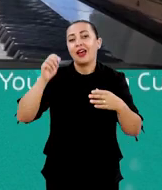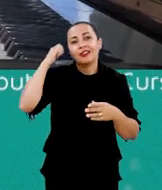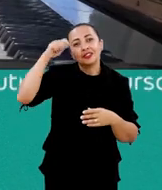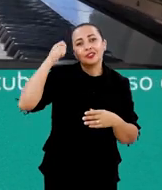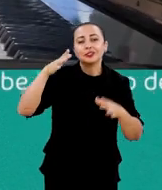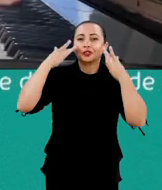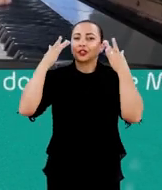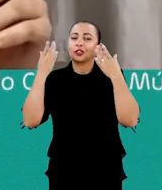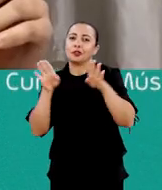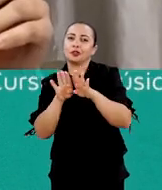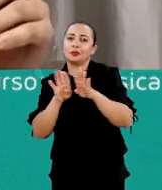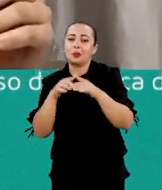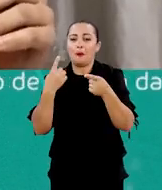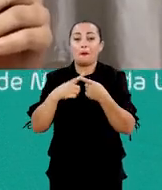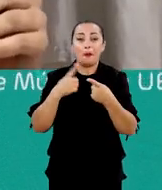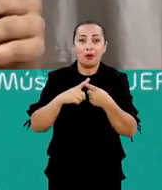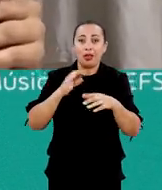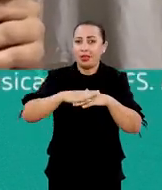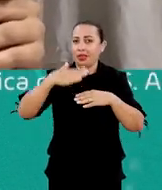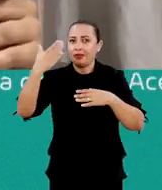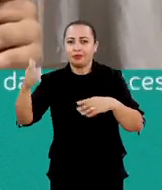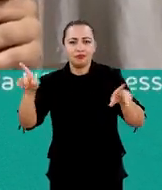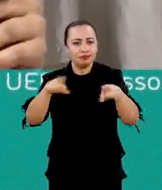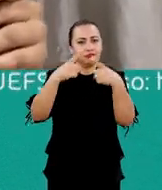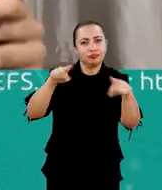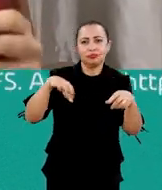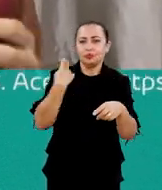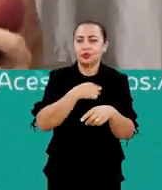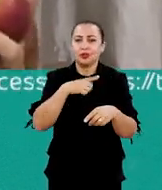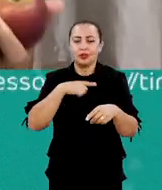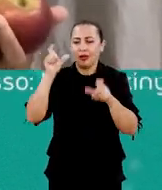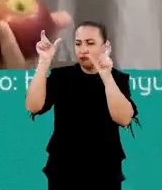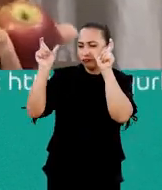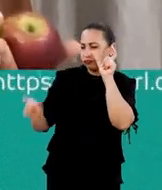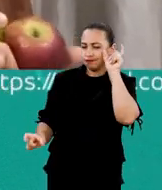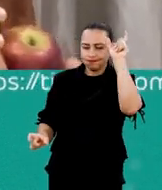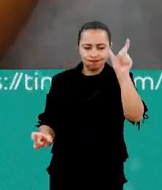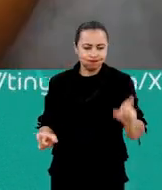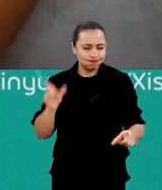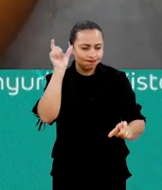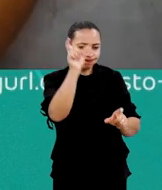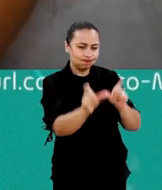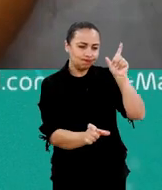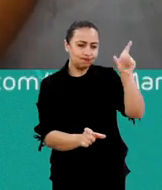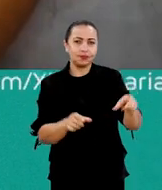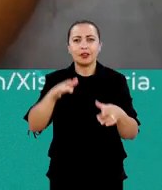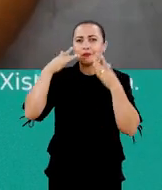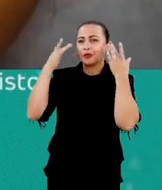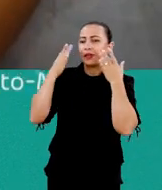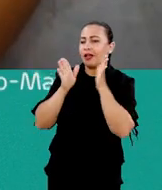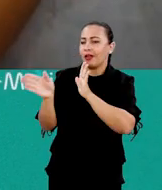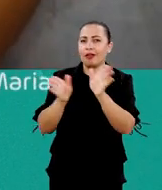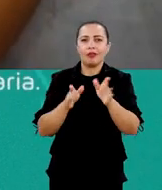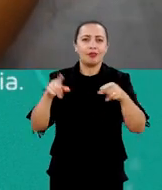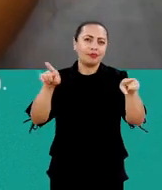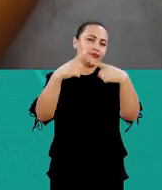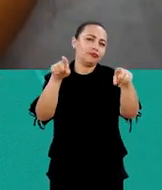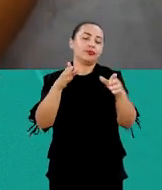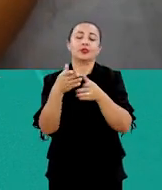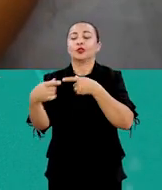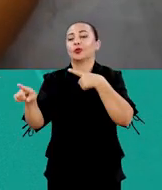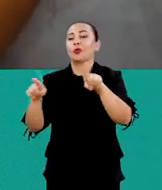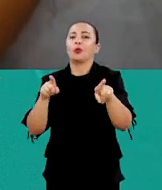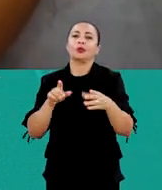de forma mais artística e teatral também porque além das canções a gente tem essa coisa performática teatral no meio entre uma canção e outra